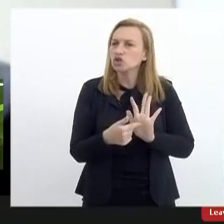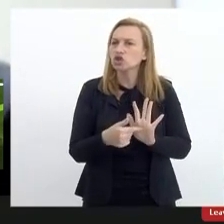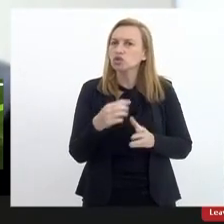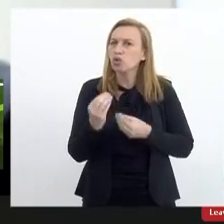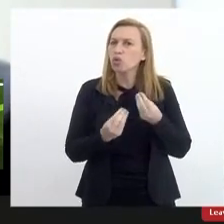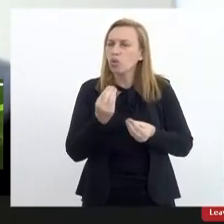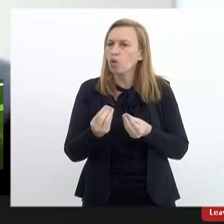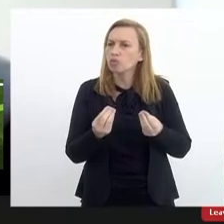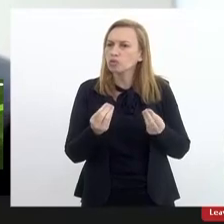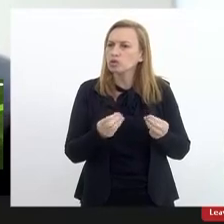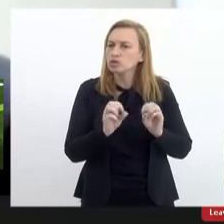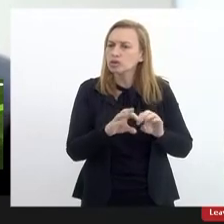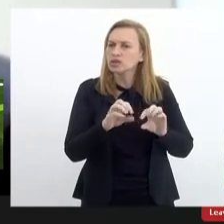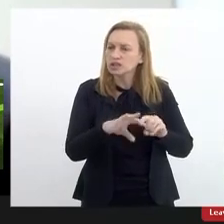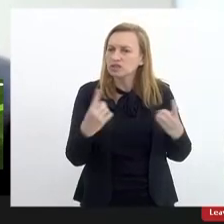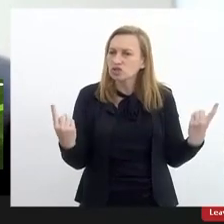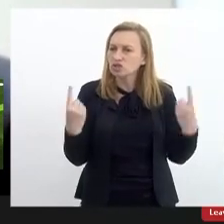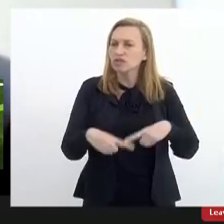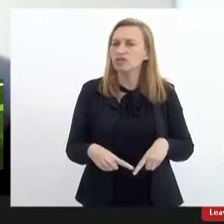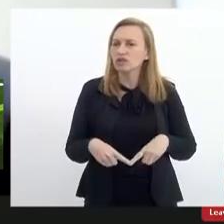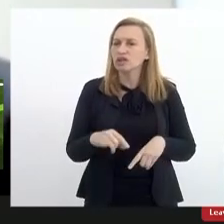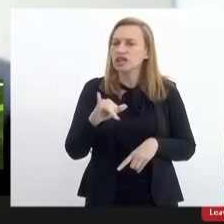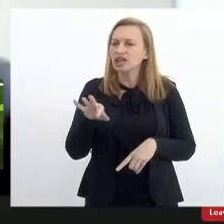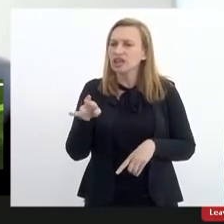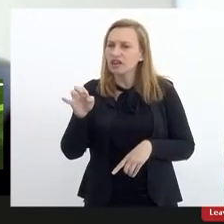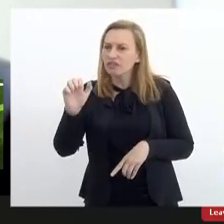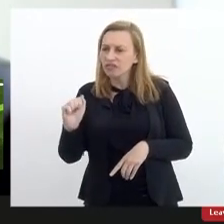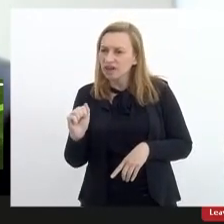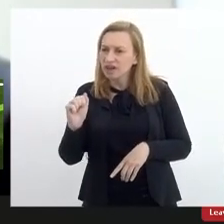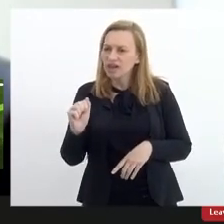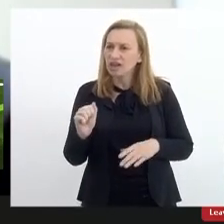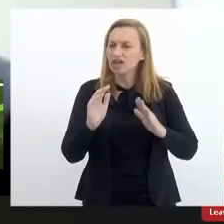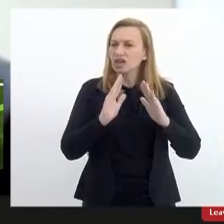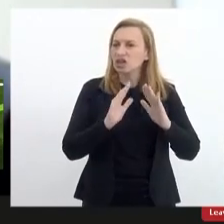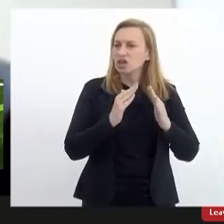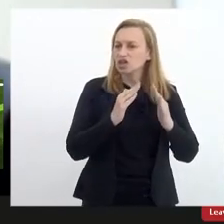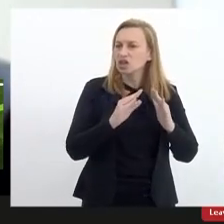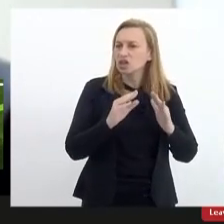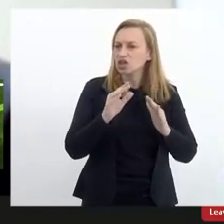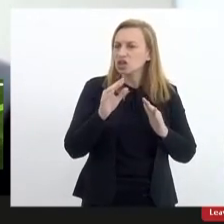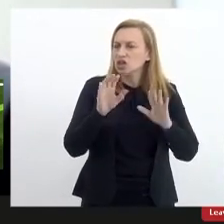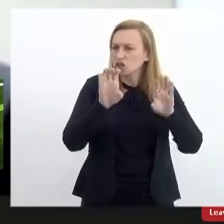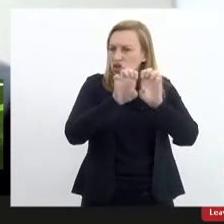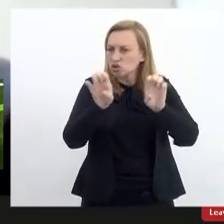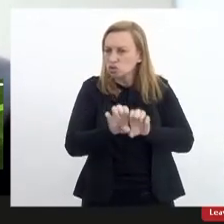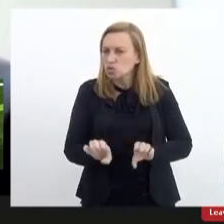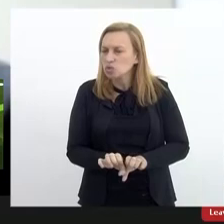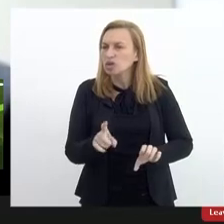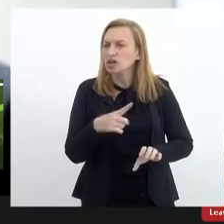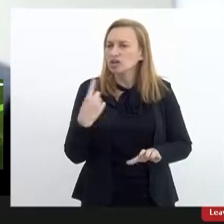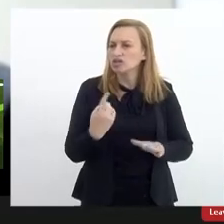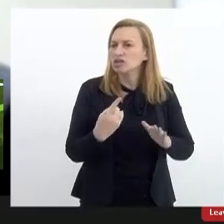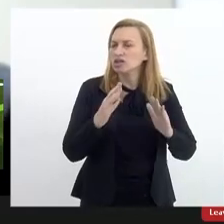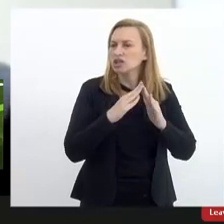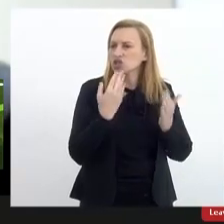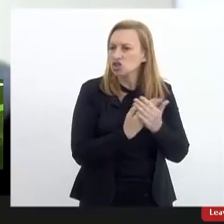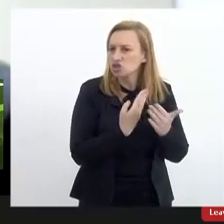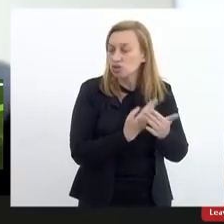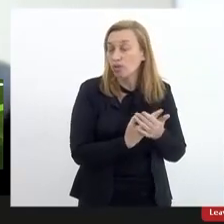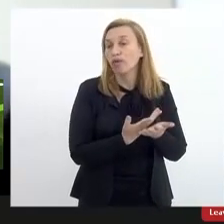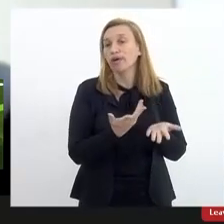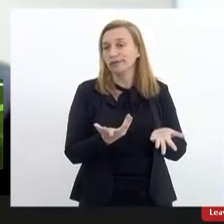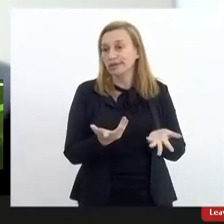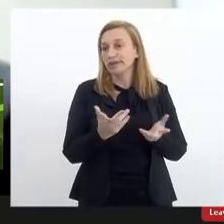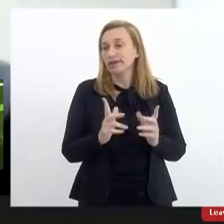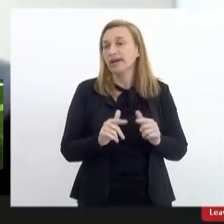gente ainda tem desafios de infraestrutura para que as nossas escolas funcionem nesse período de pandemia por várias razões a gente